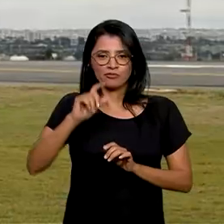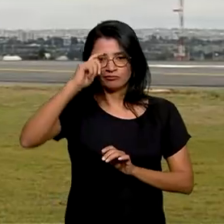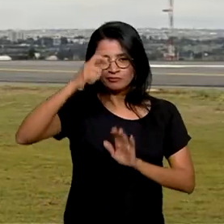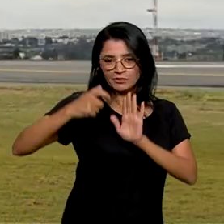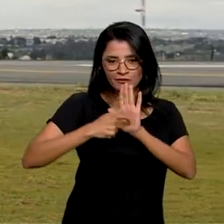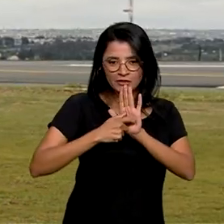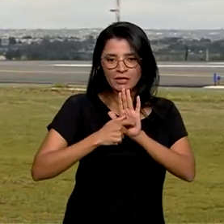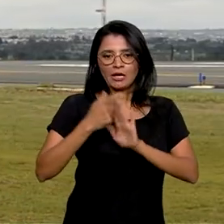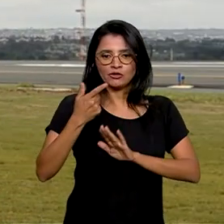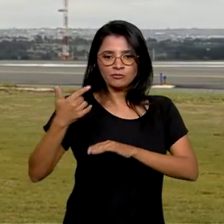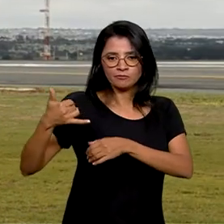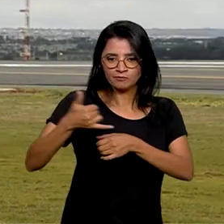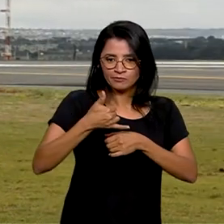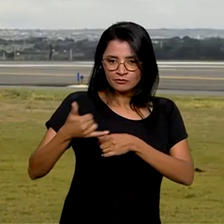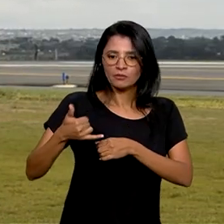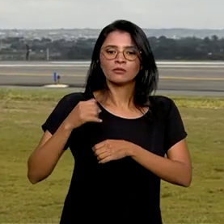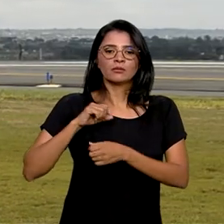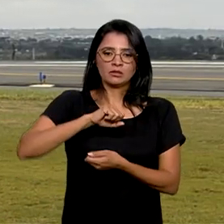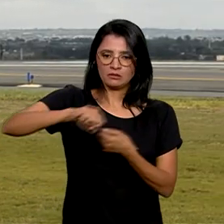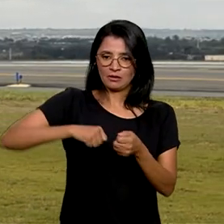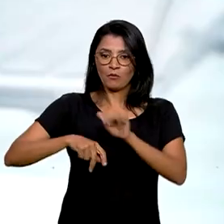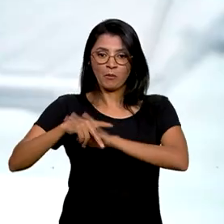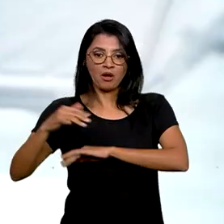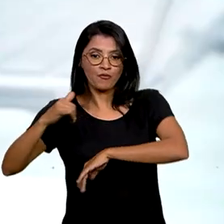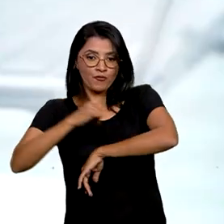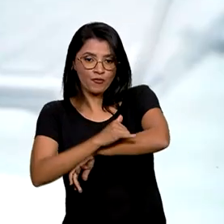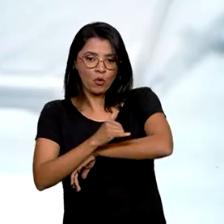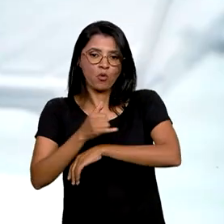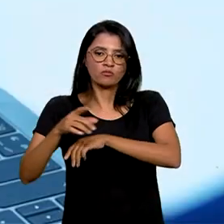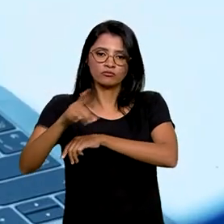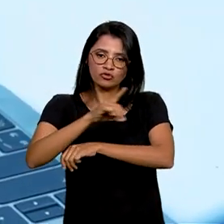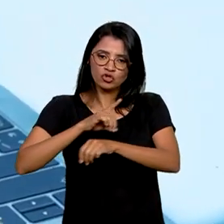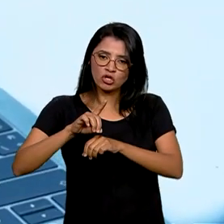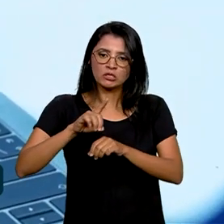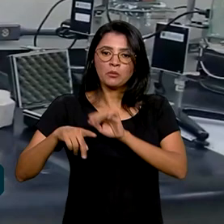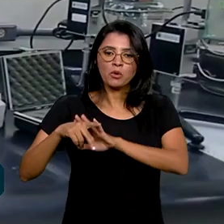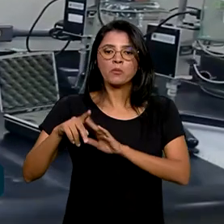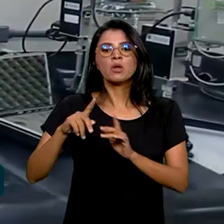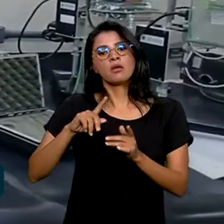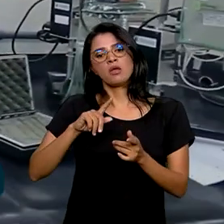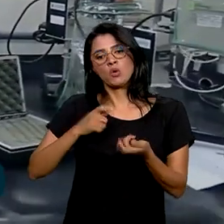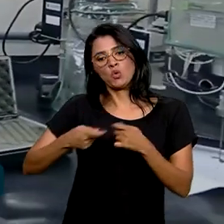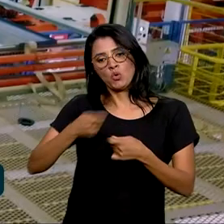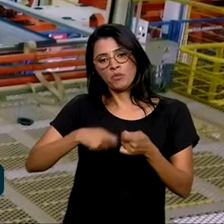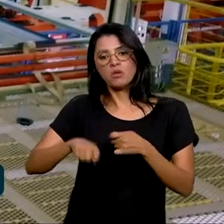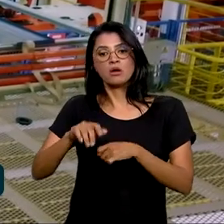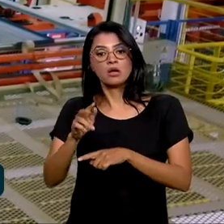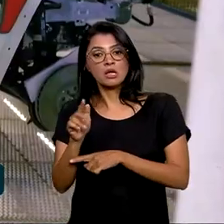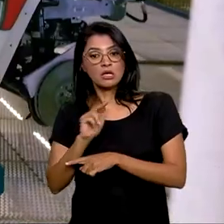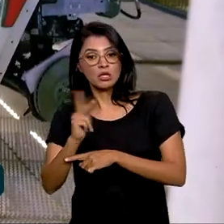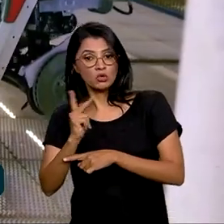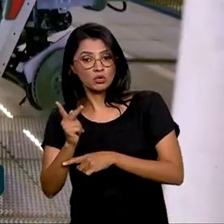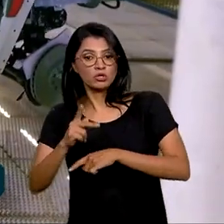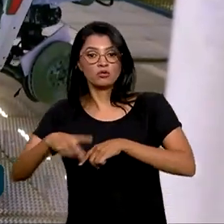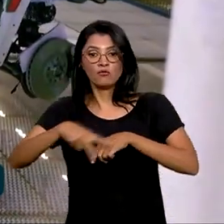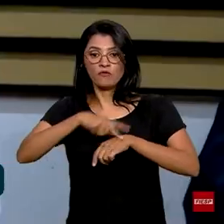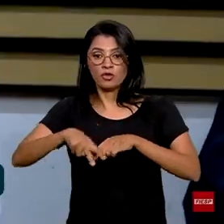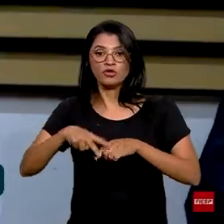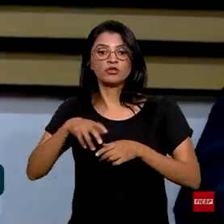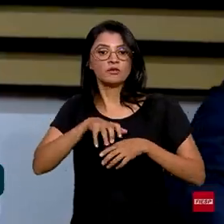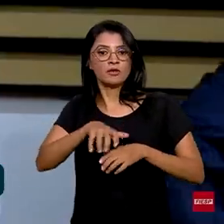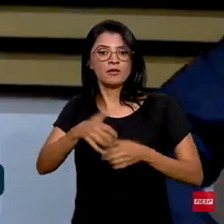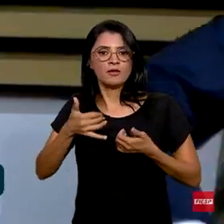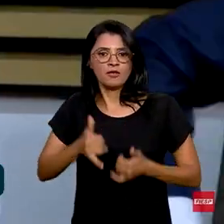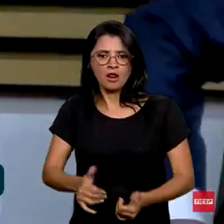artificial, combustível sustentável para aviação, digitalização da economia, hidrogênio verde e veículos elétricos.